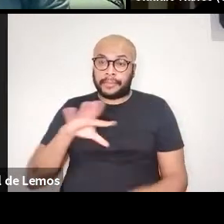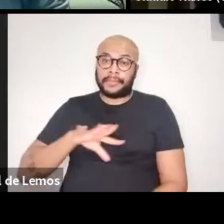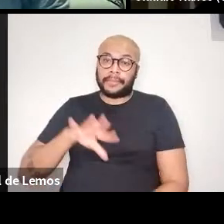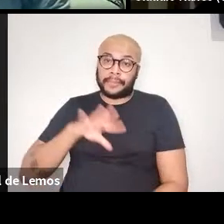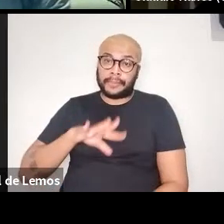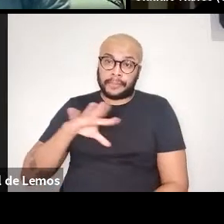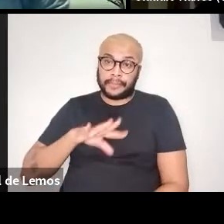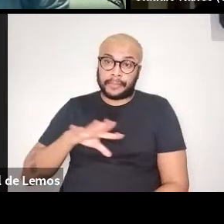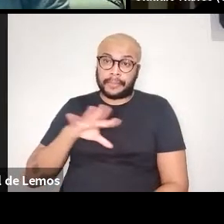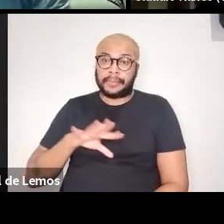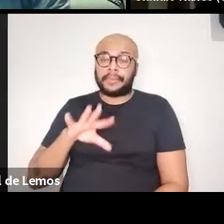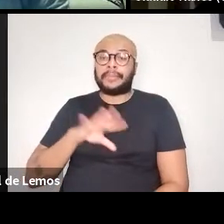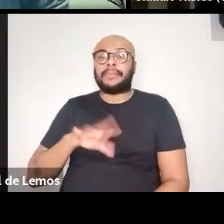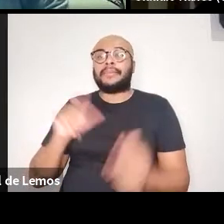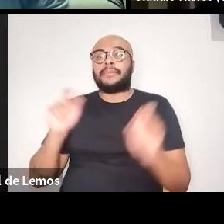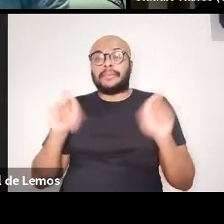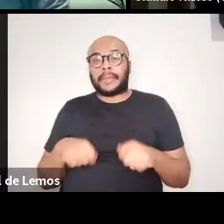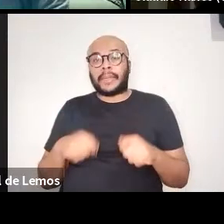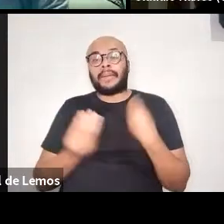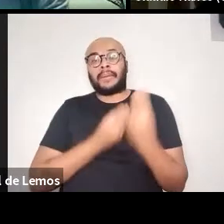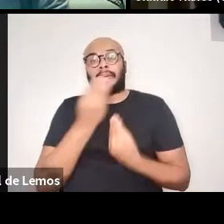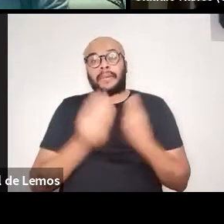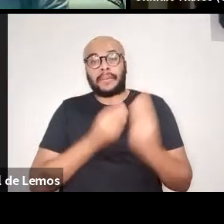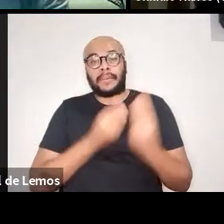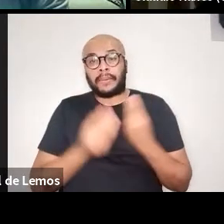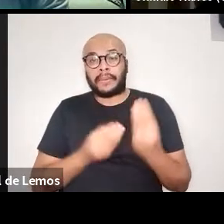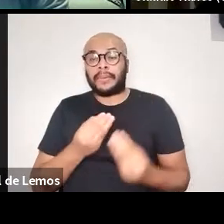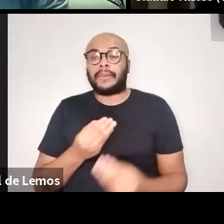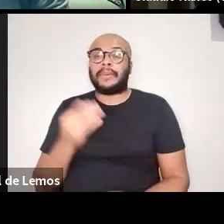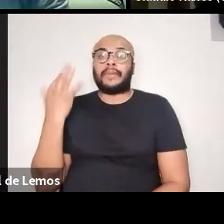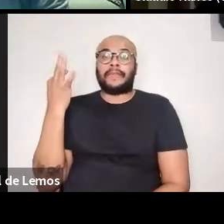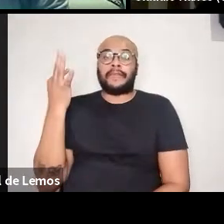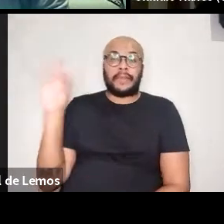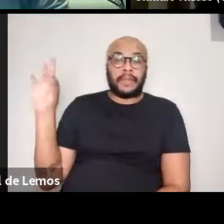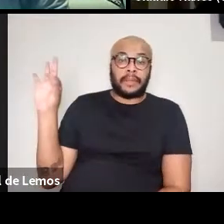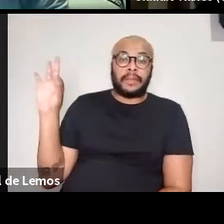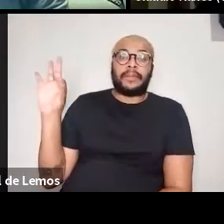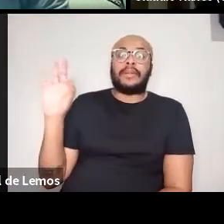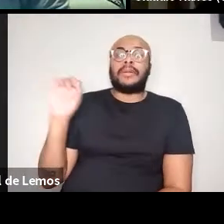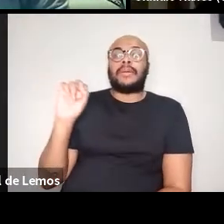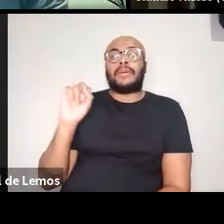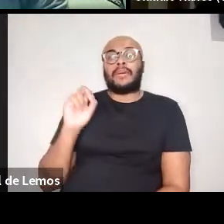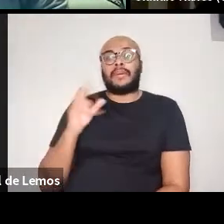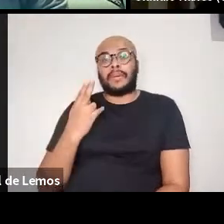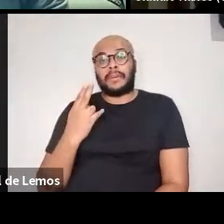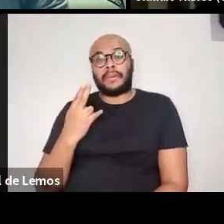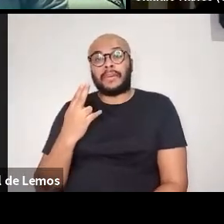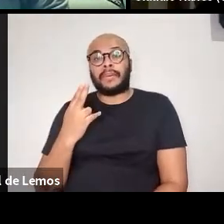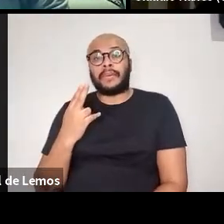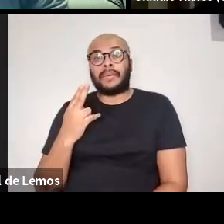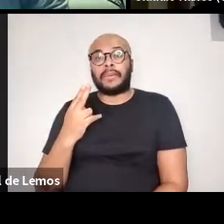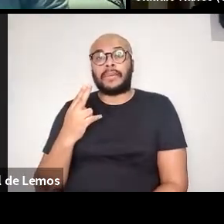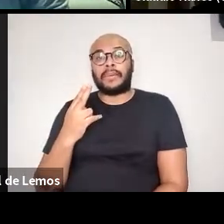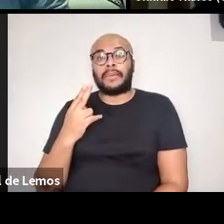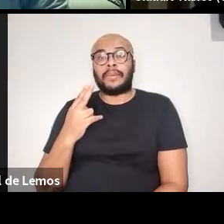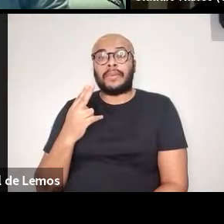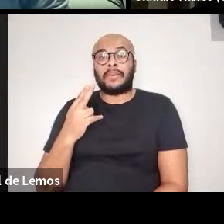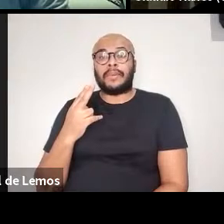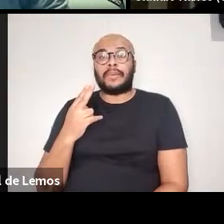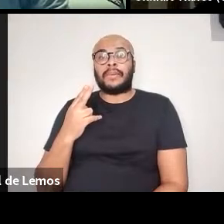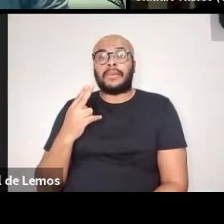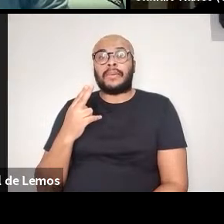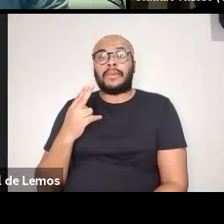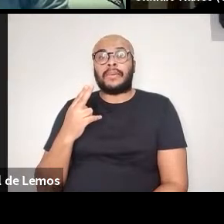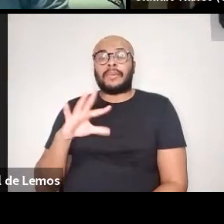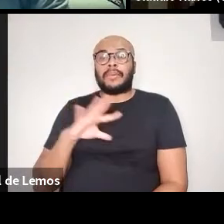Moçambique ou na França ou em português e ter uma